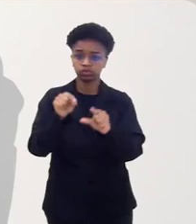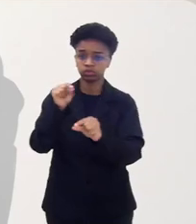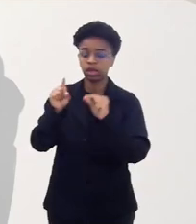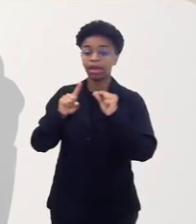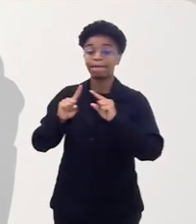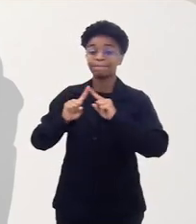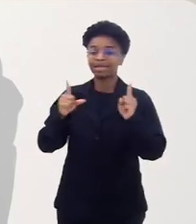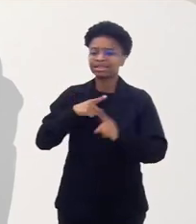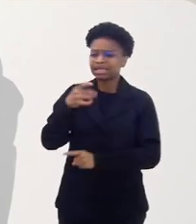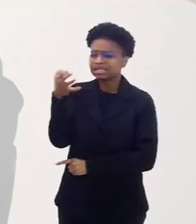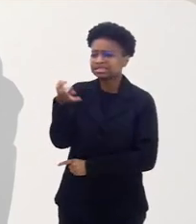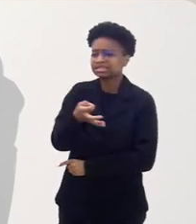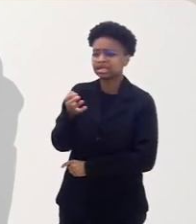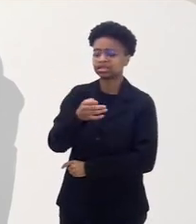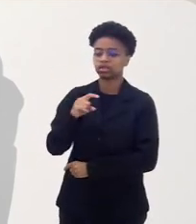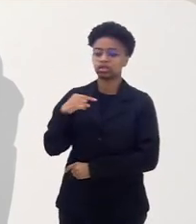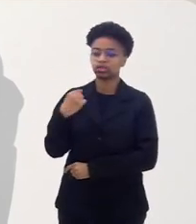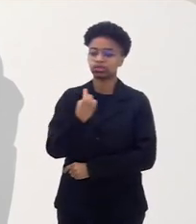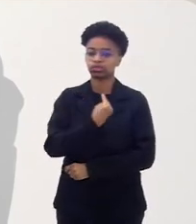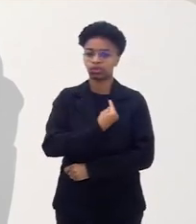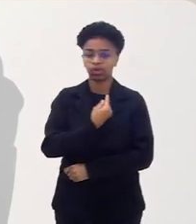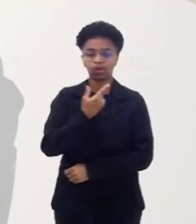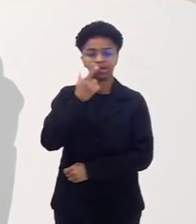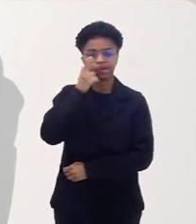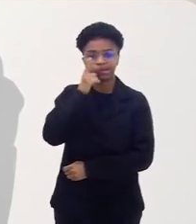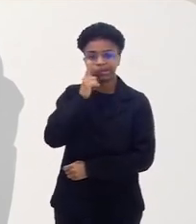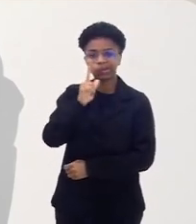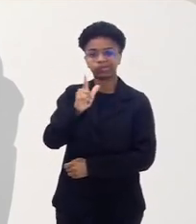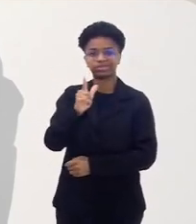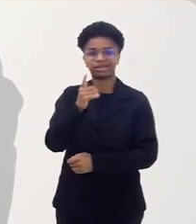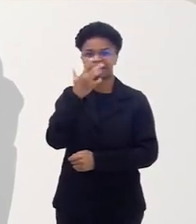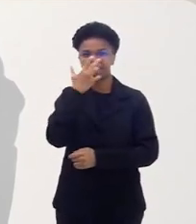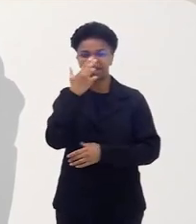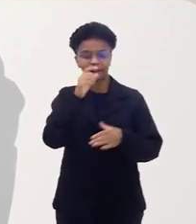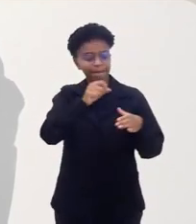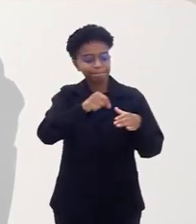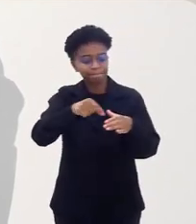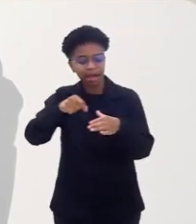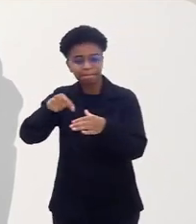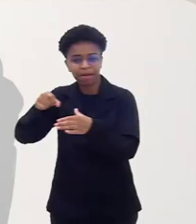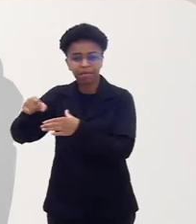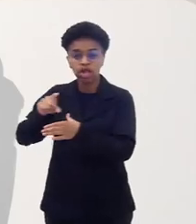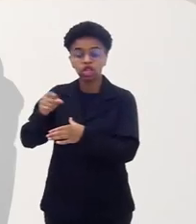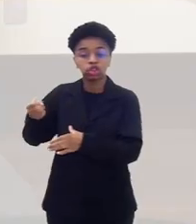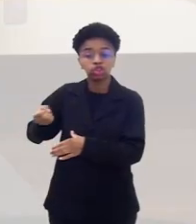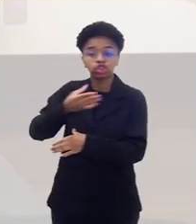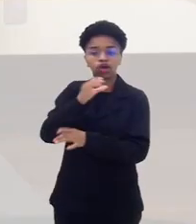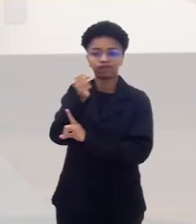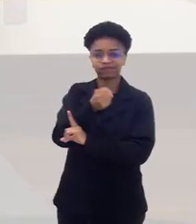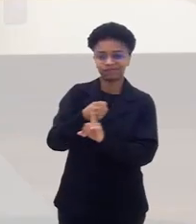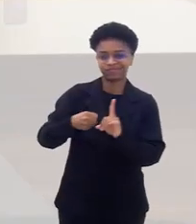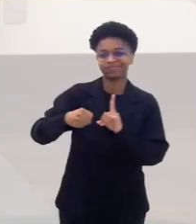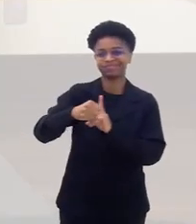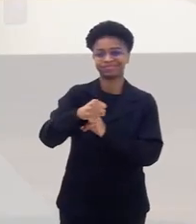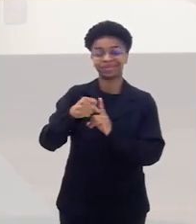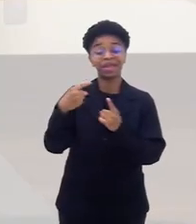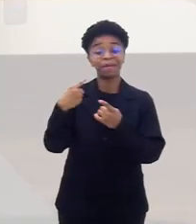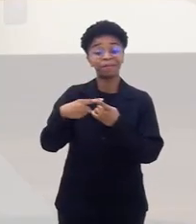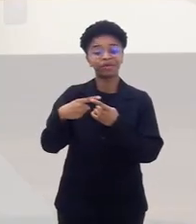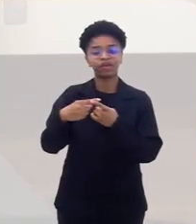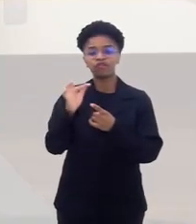nós certamente estaremos com a semente de uma nova sociedade, uma sociedade em que